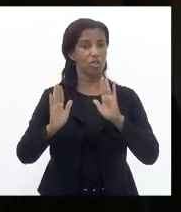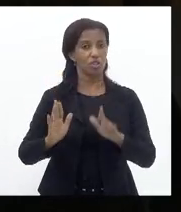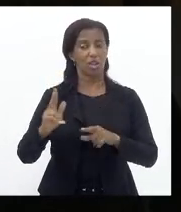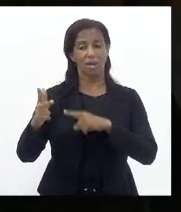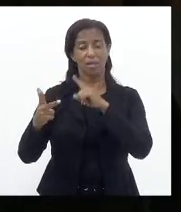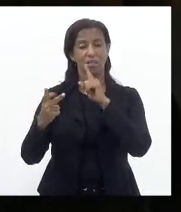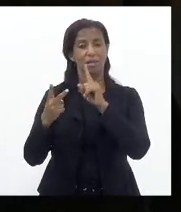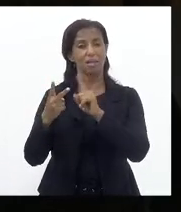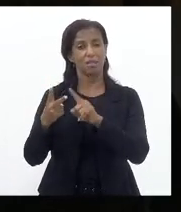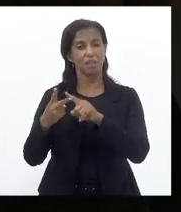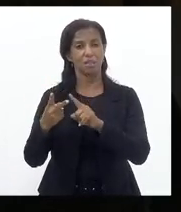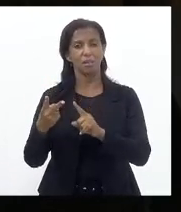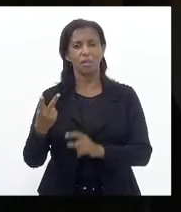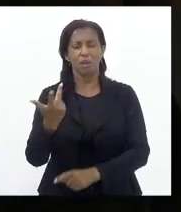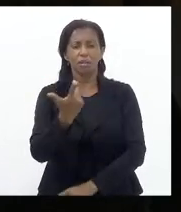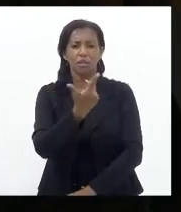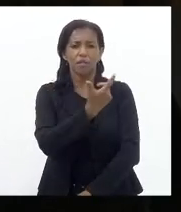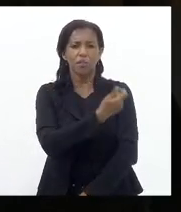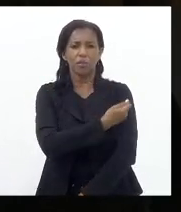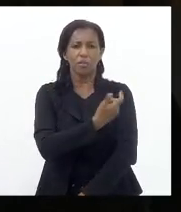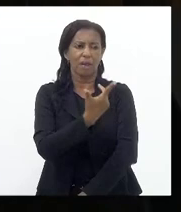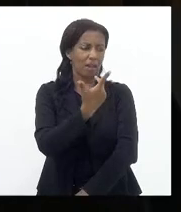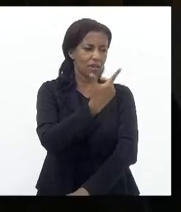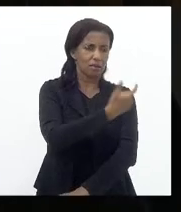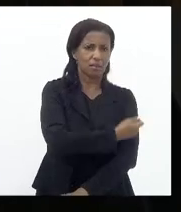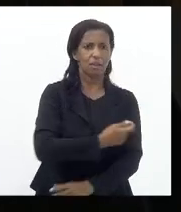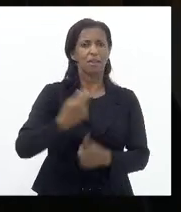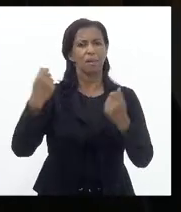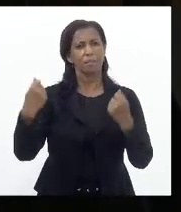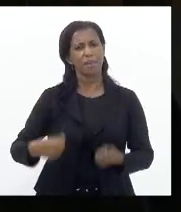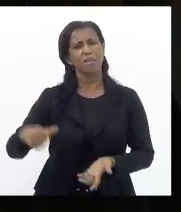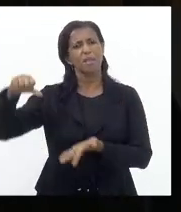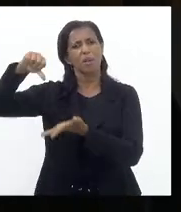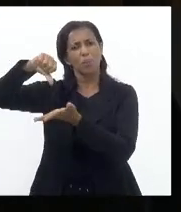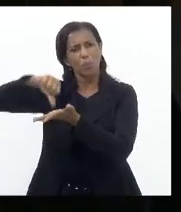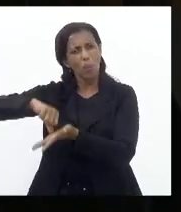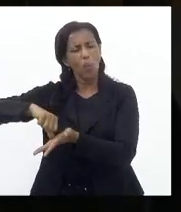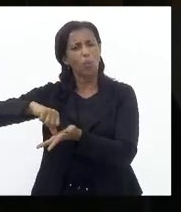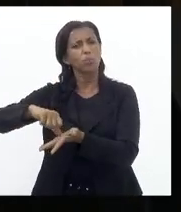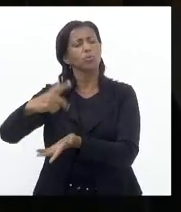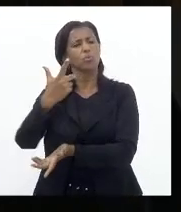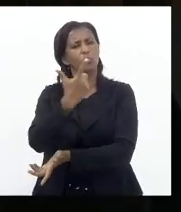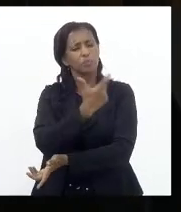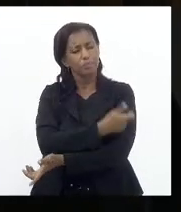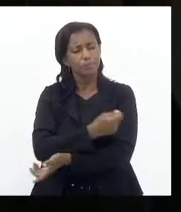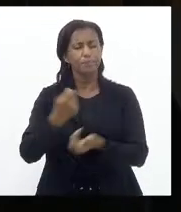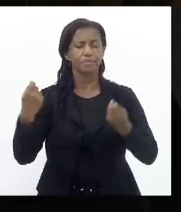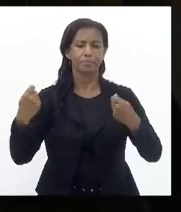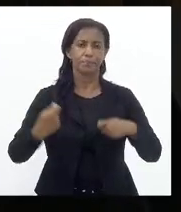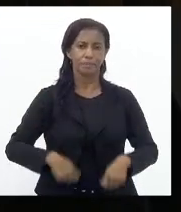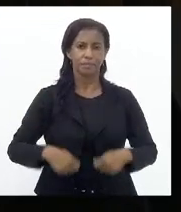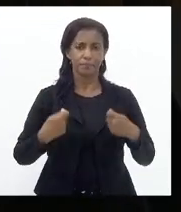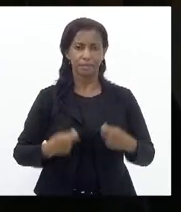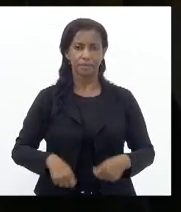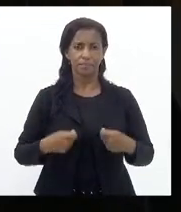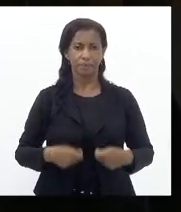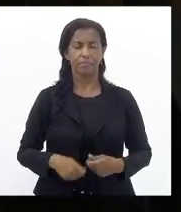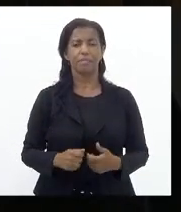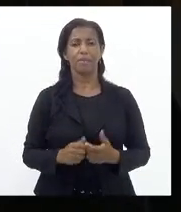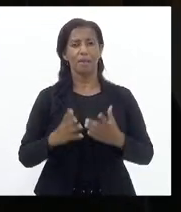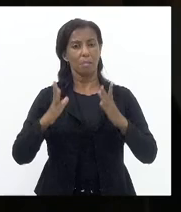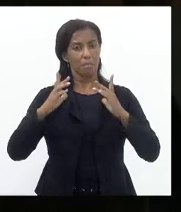Sua segunda dose Que compareçam Aos postos De vacinação Para que eles Possam Se